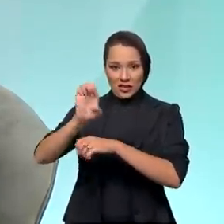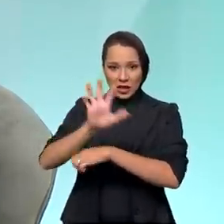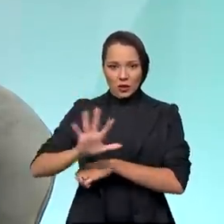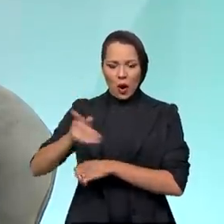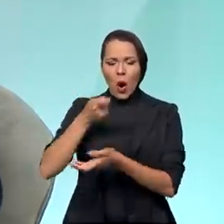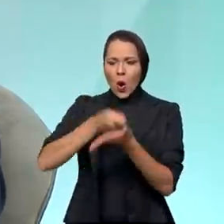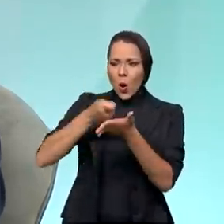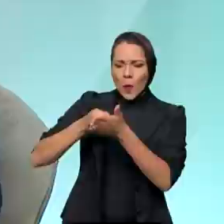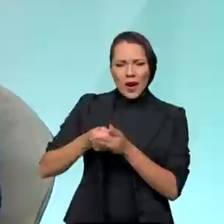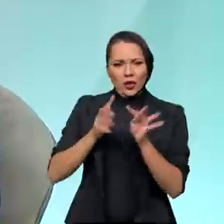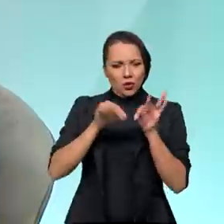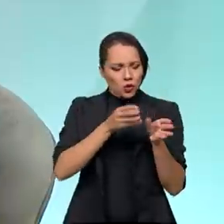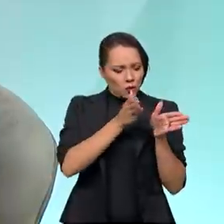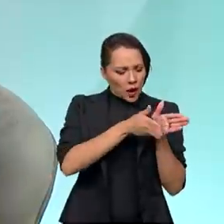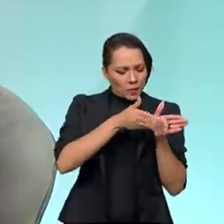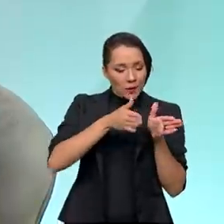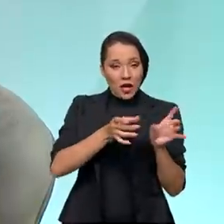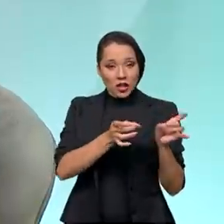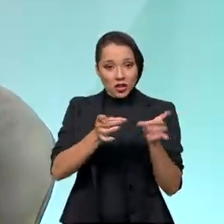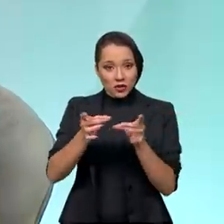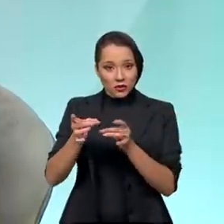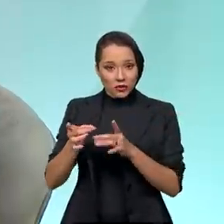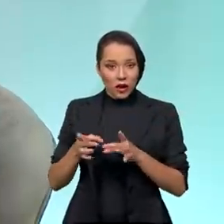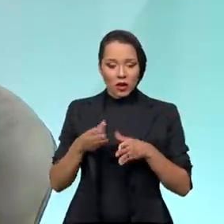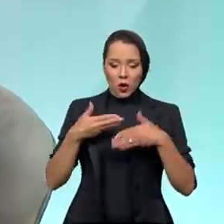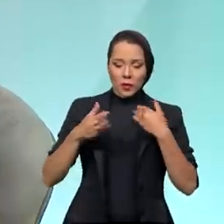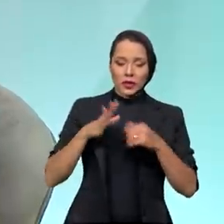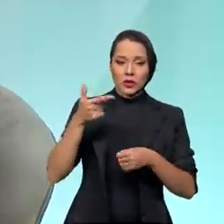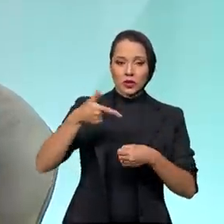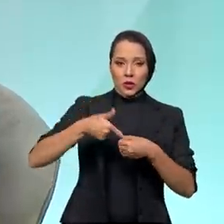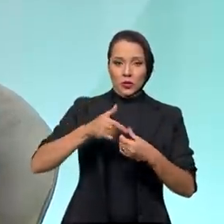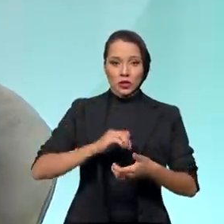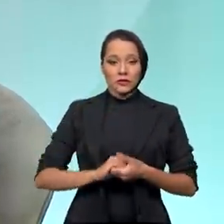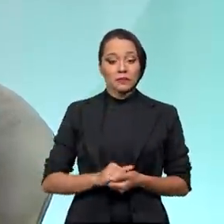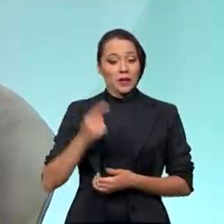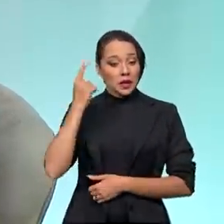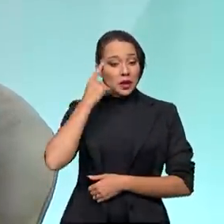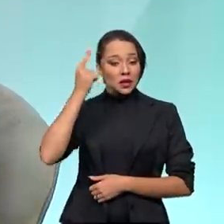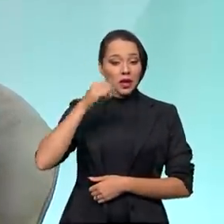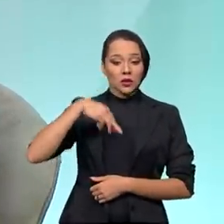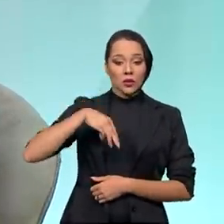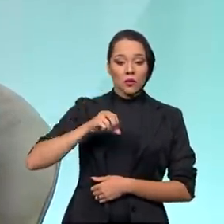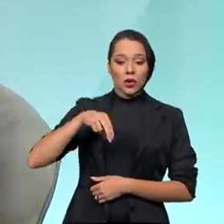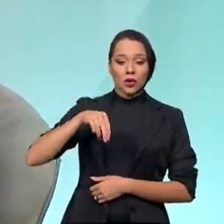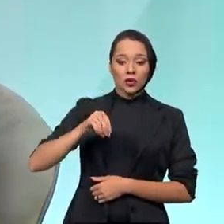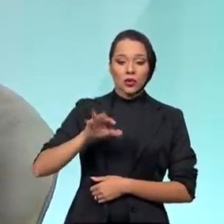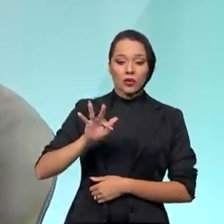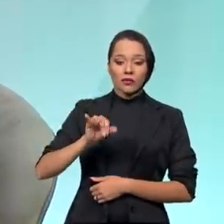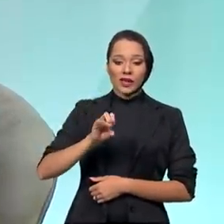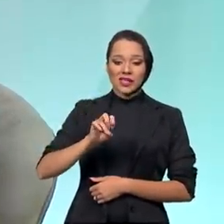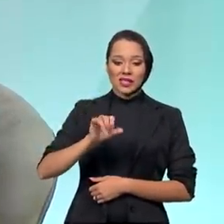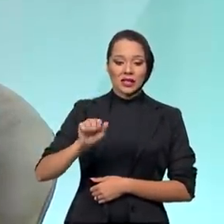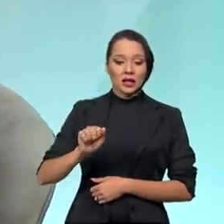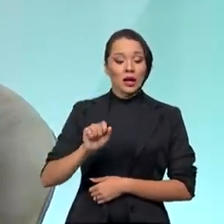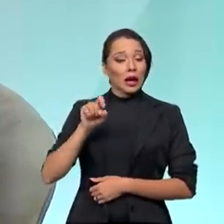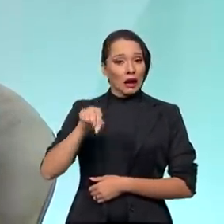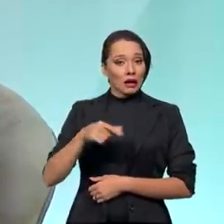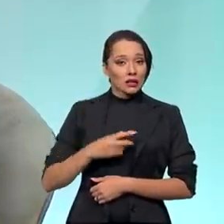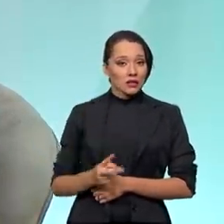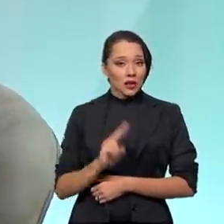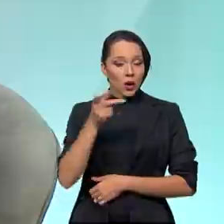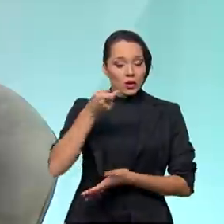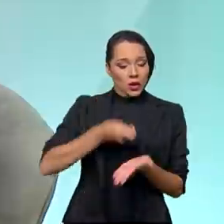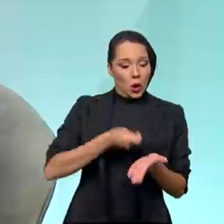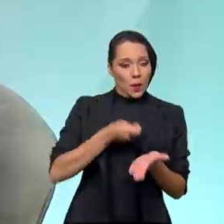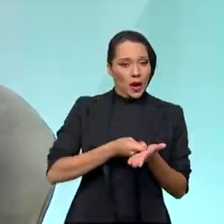as etapas da cadeia de comercialização de combustíveis. A ideia da monofasia tributária é que esse imposto seja